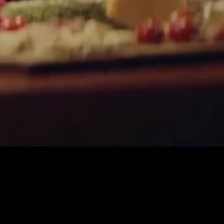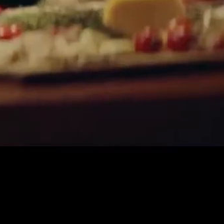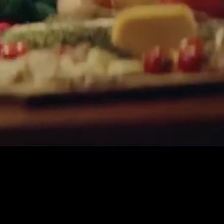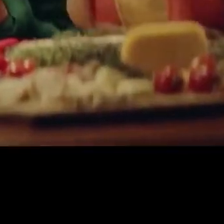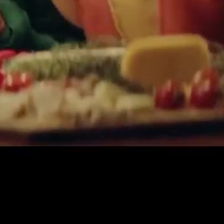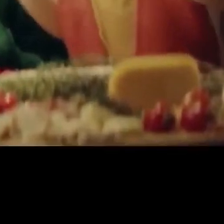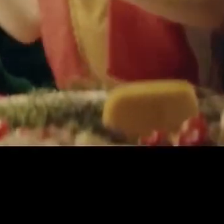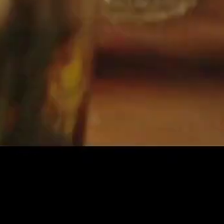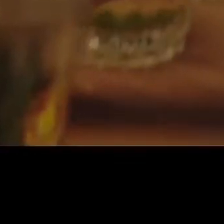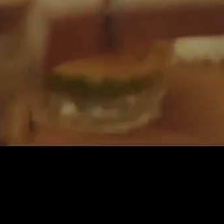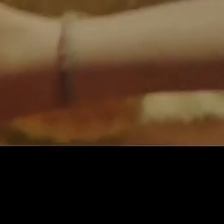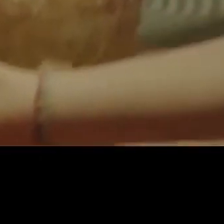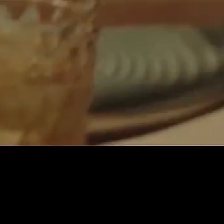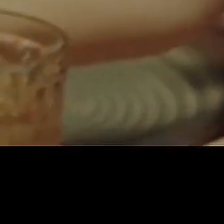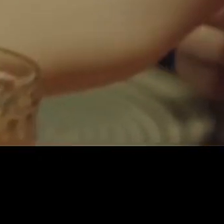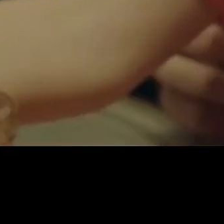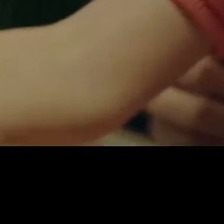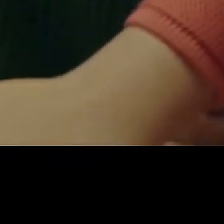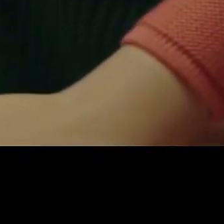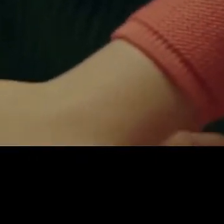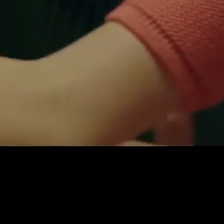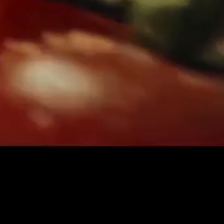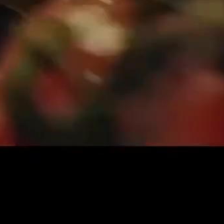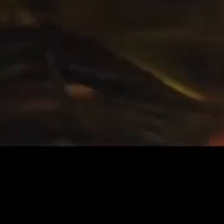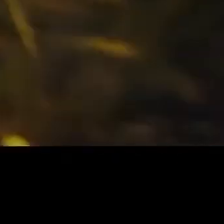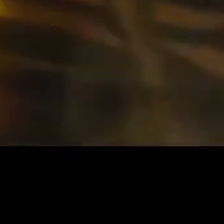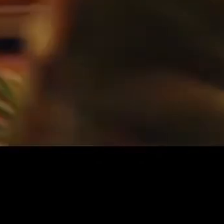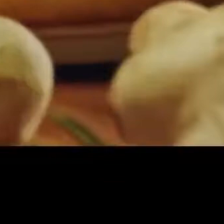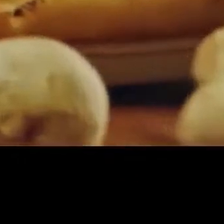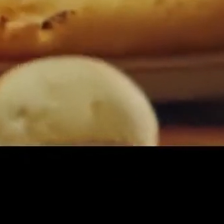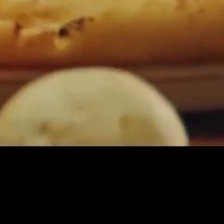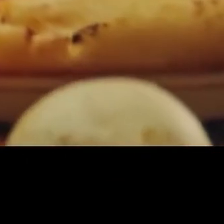A vida acontece Quando você se encontra